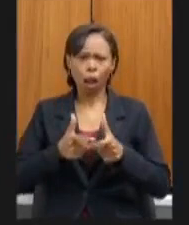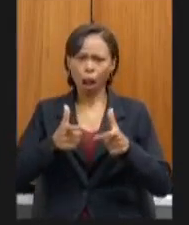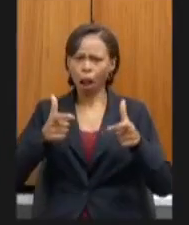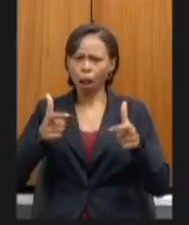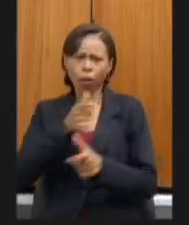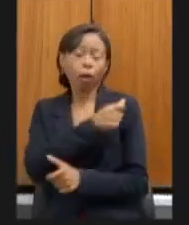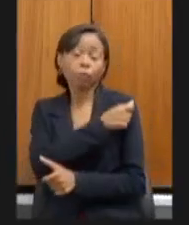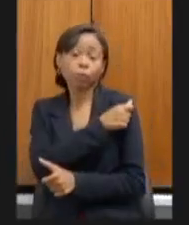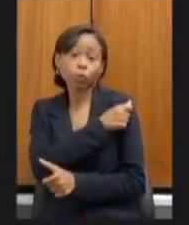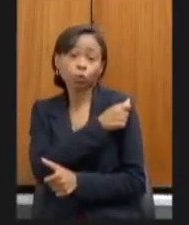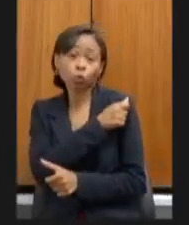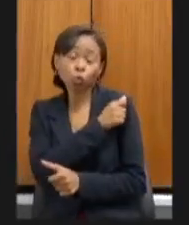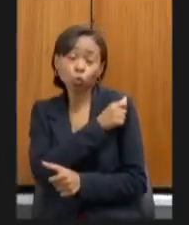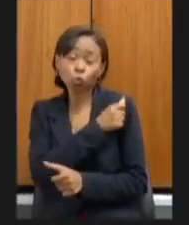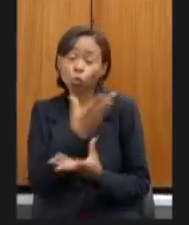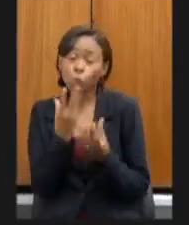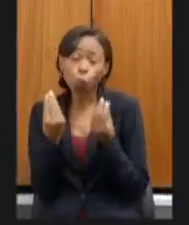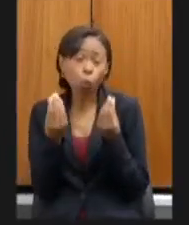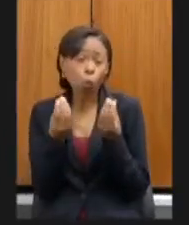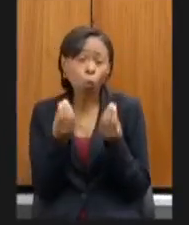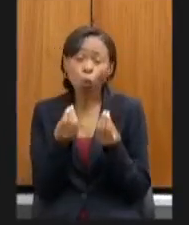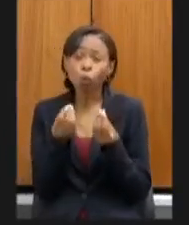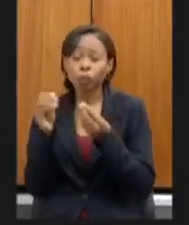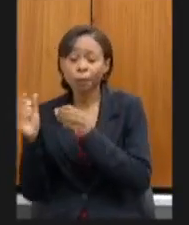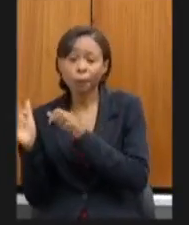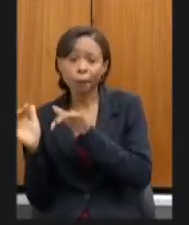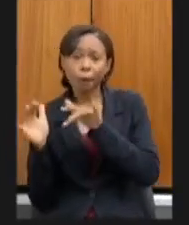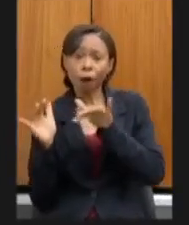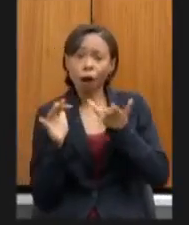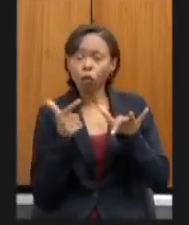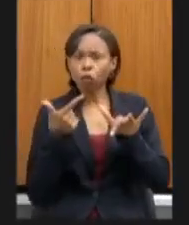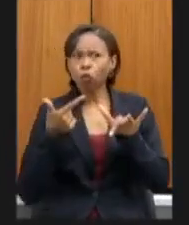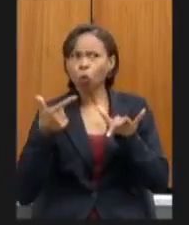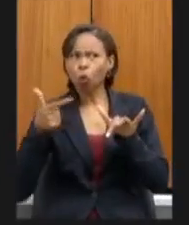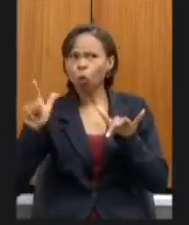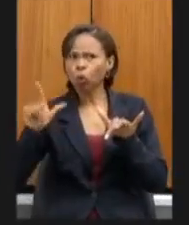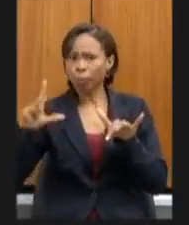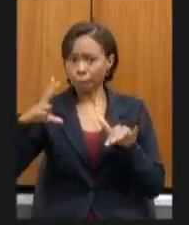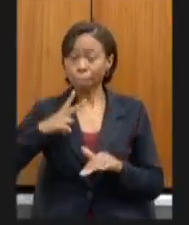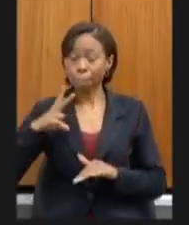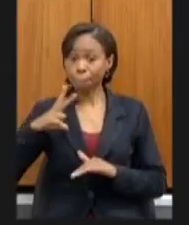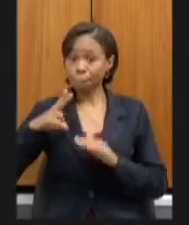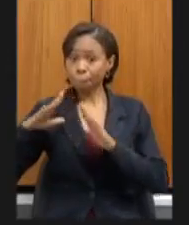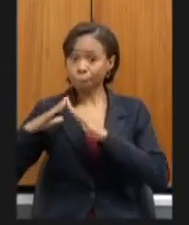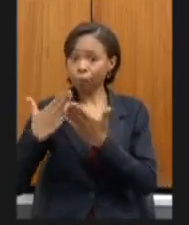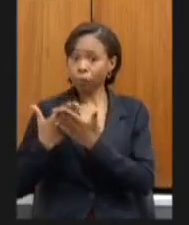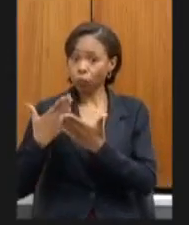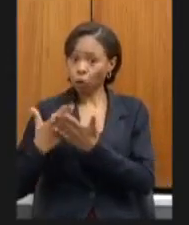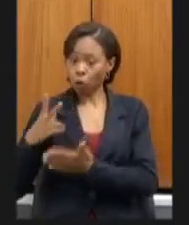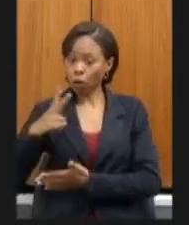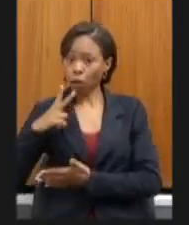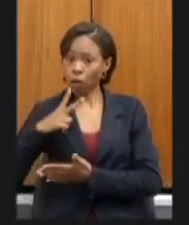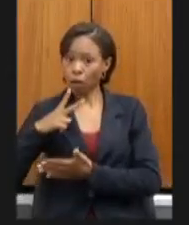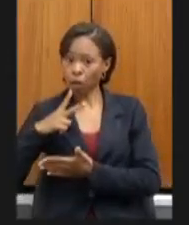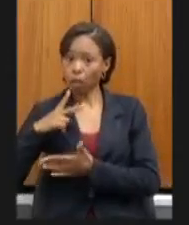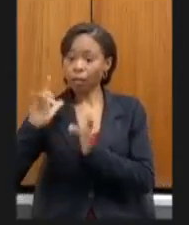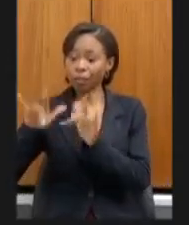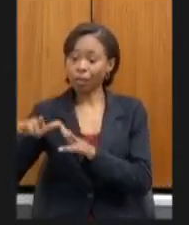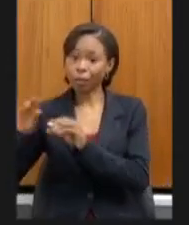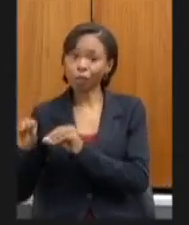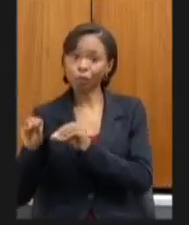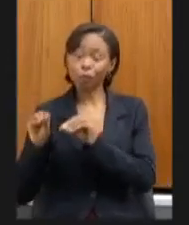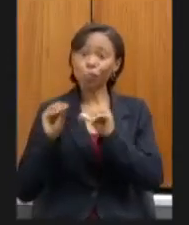de alunos na rede porque houve muita migração dos alunos da rede privada para a rede pública e